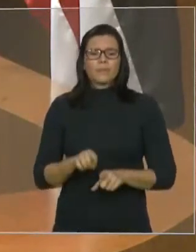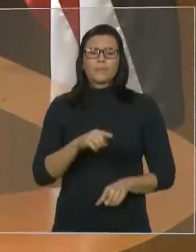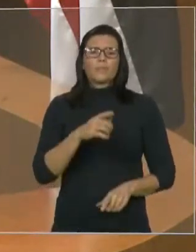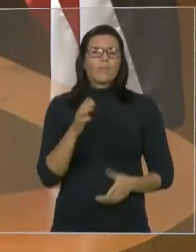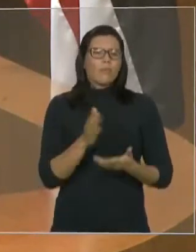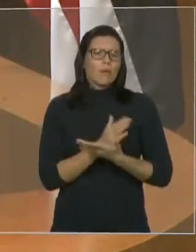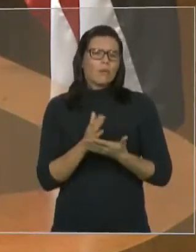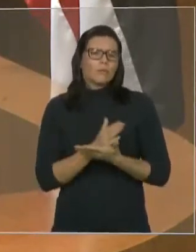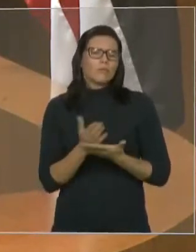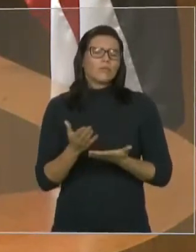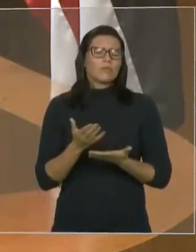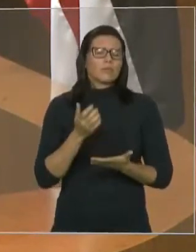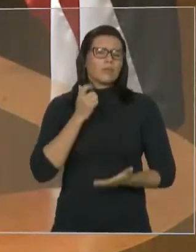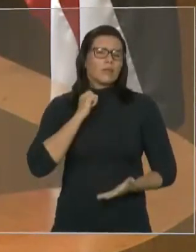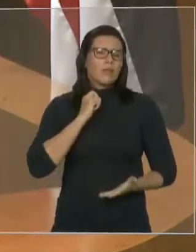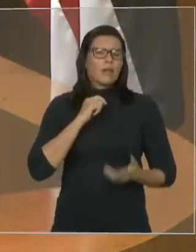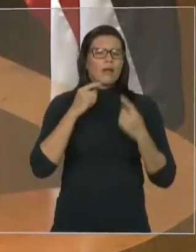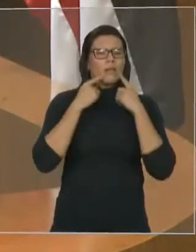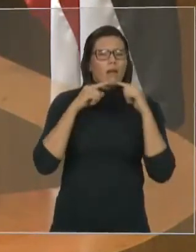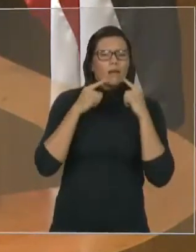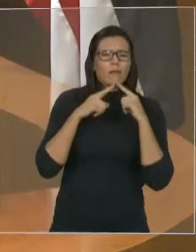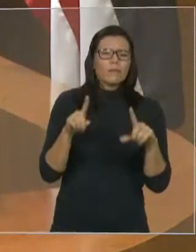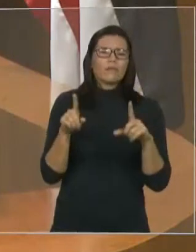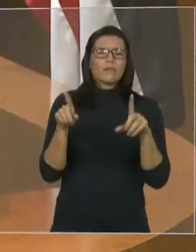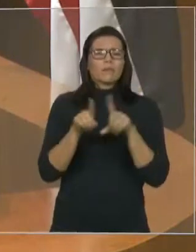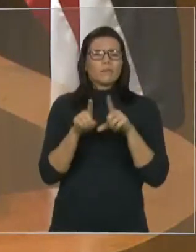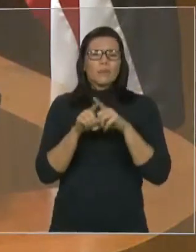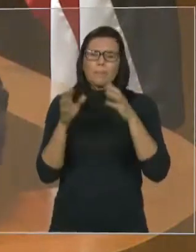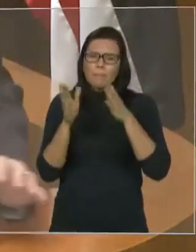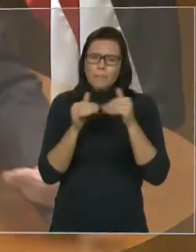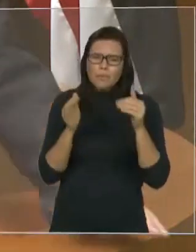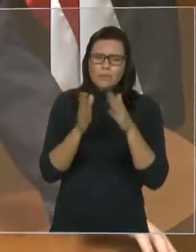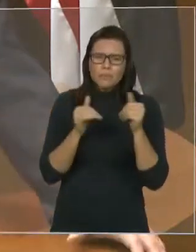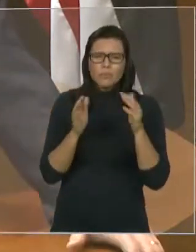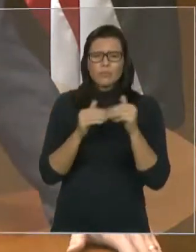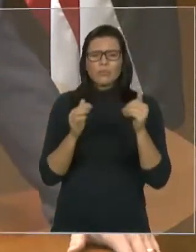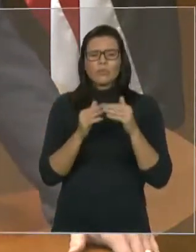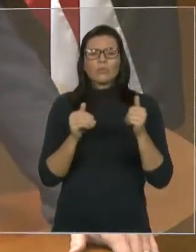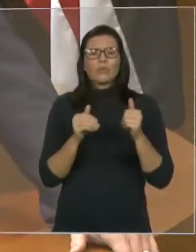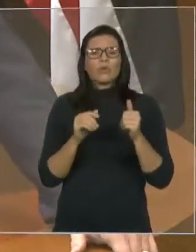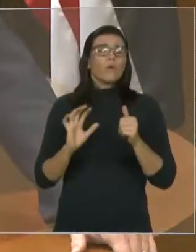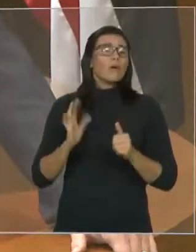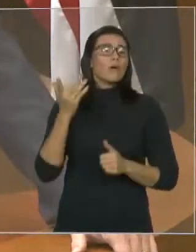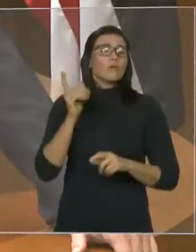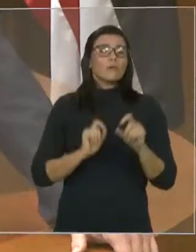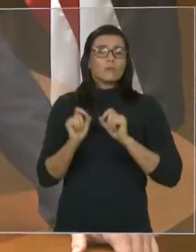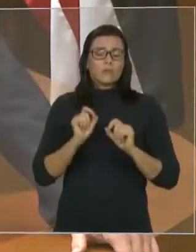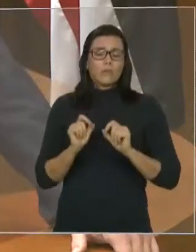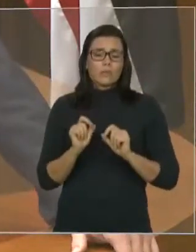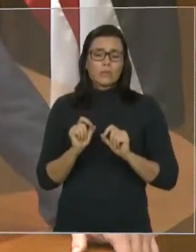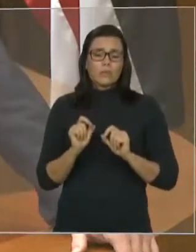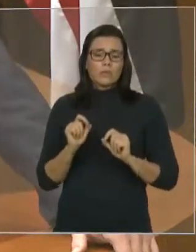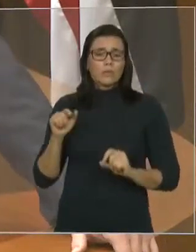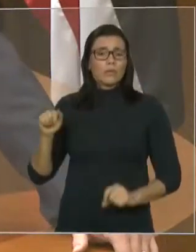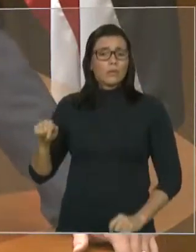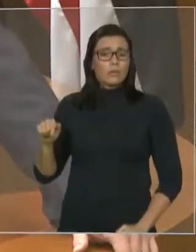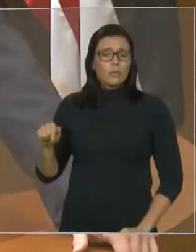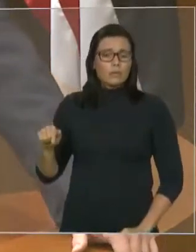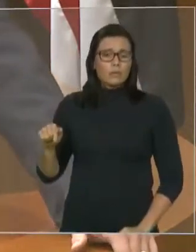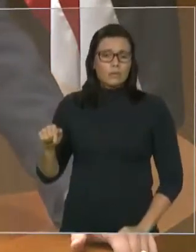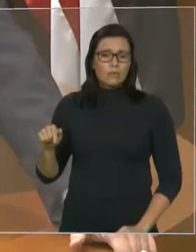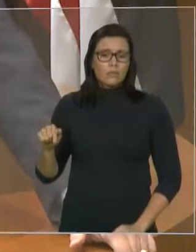pedido e tanto ter cobrado, ele tirou os